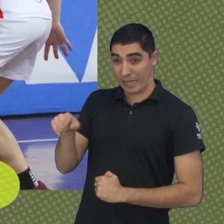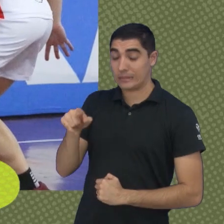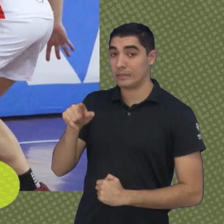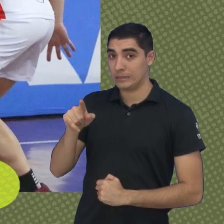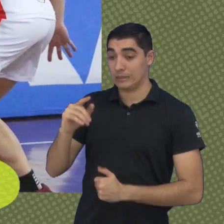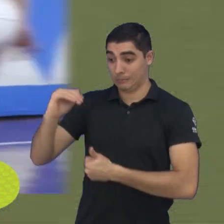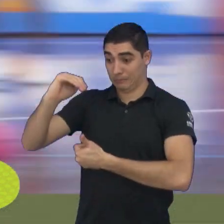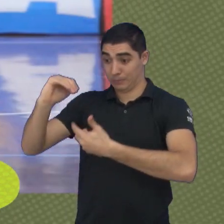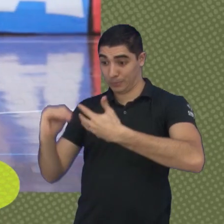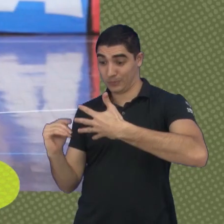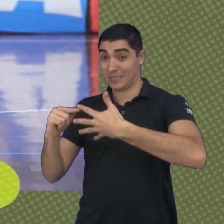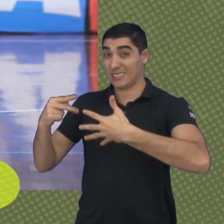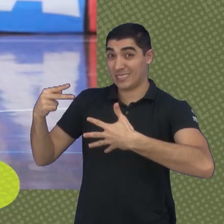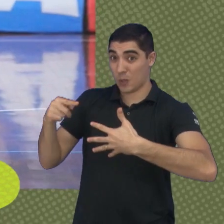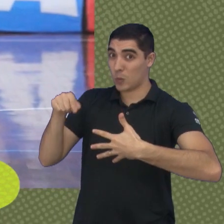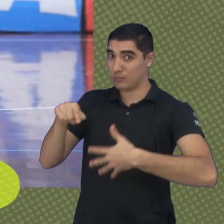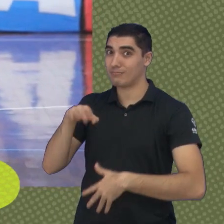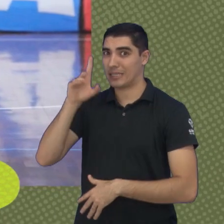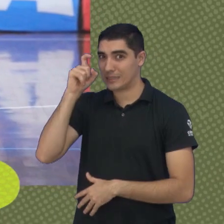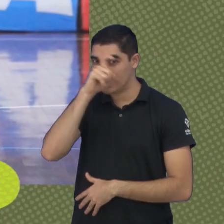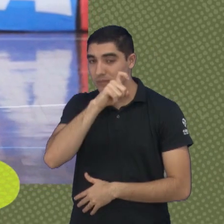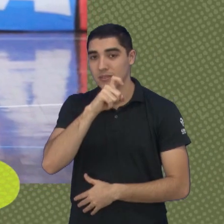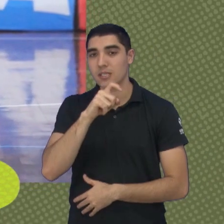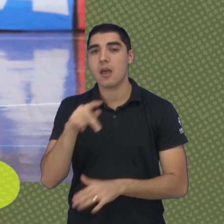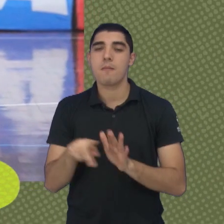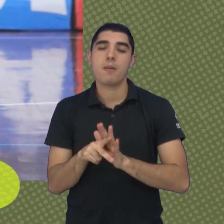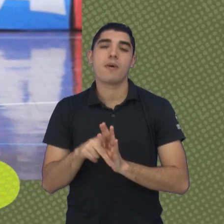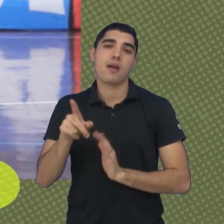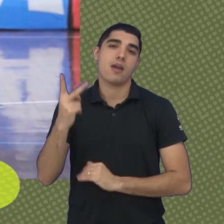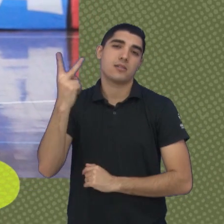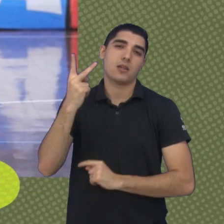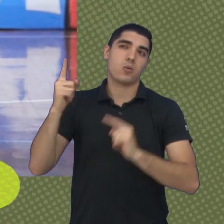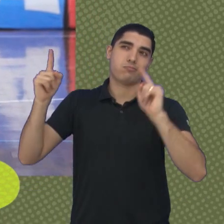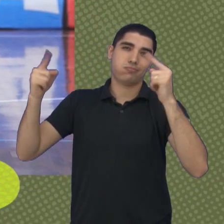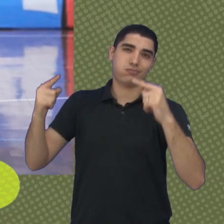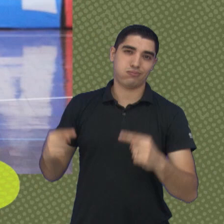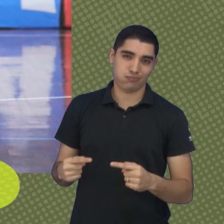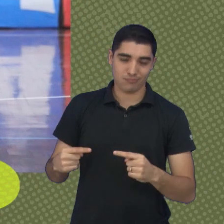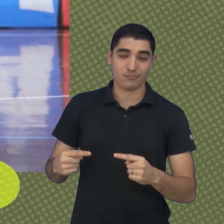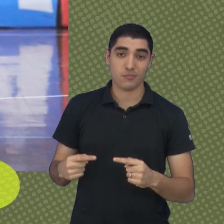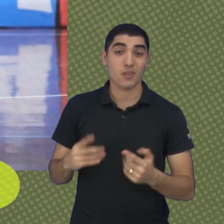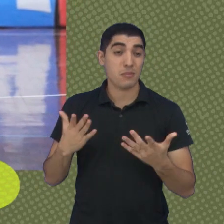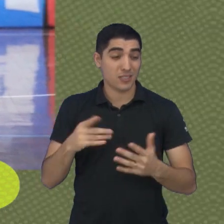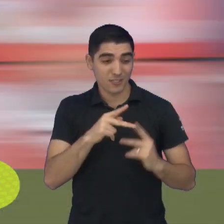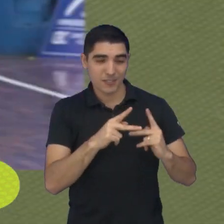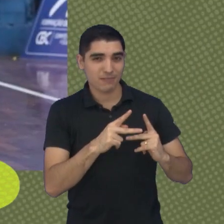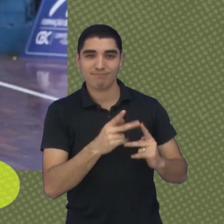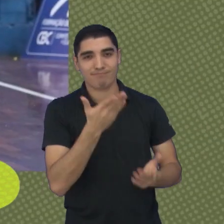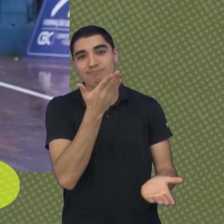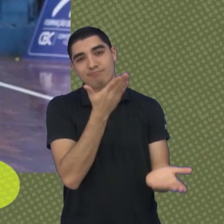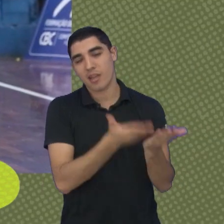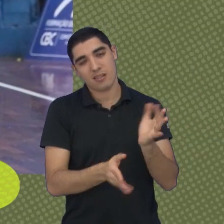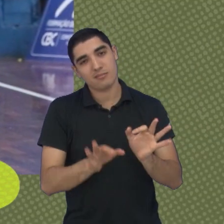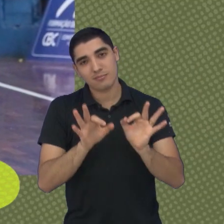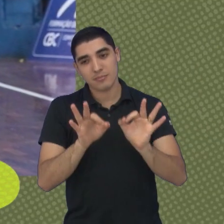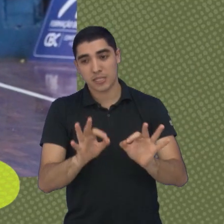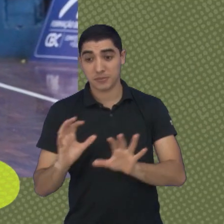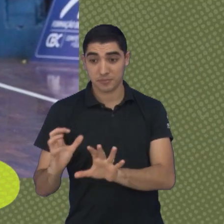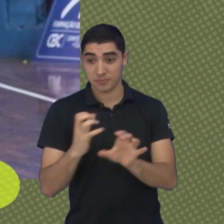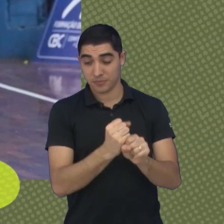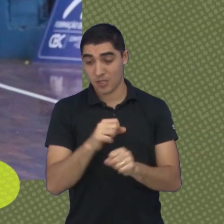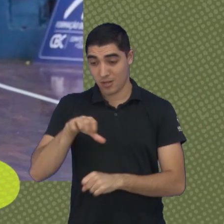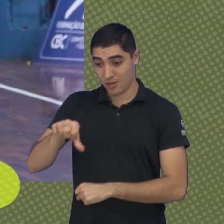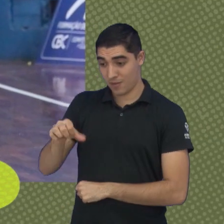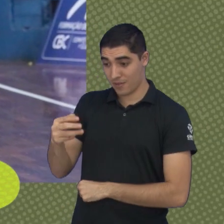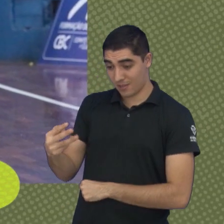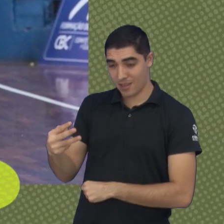time do Ituano, em jogo válido pela segunda rodada do retorno da competição. E não deu pro São José, que acabou derrotado pelo placar de 93 a